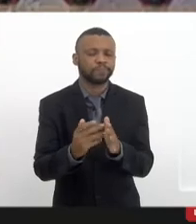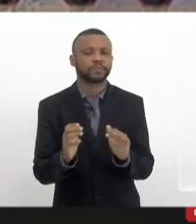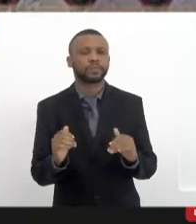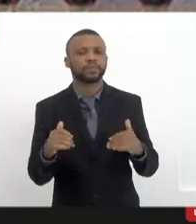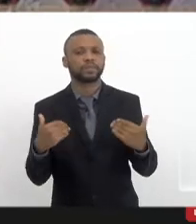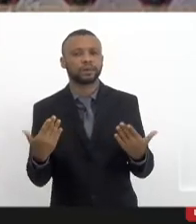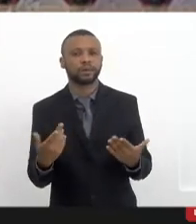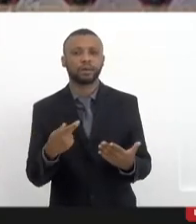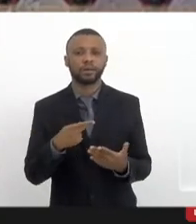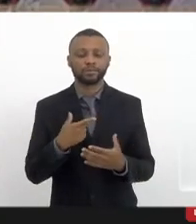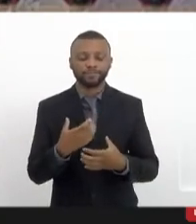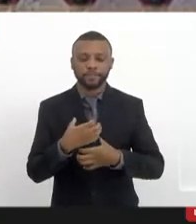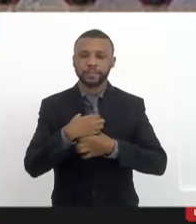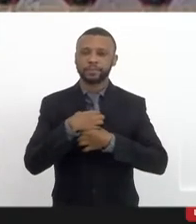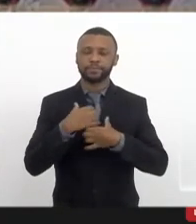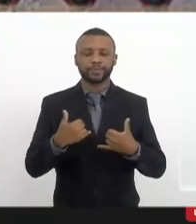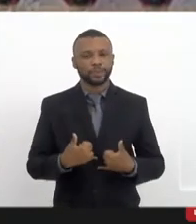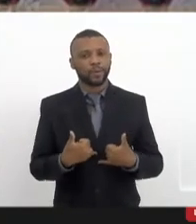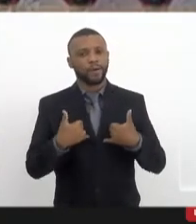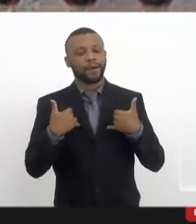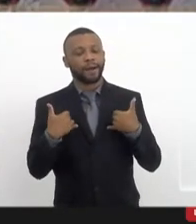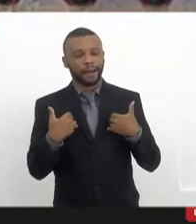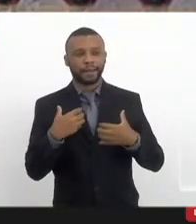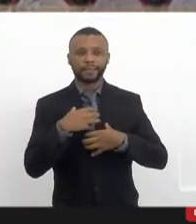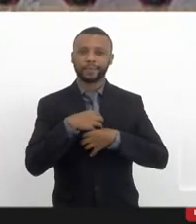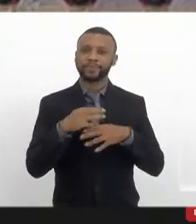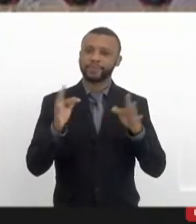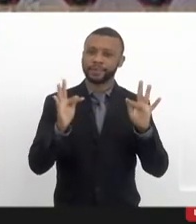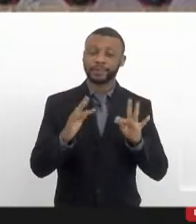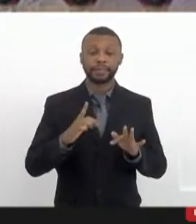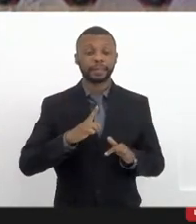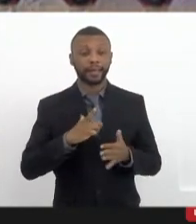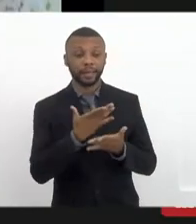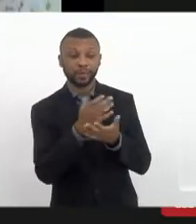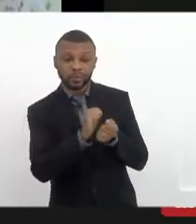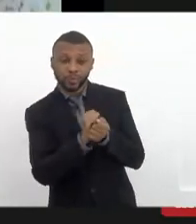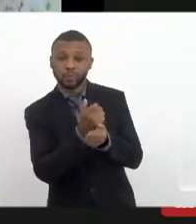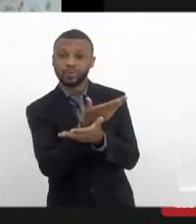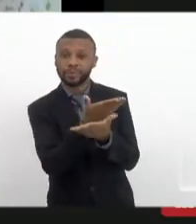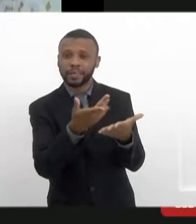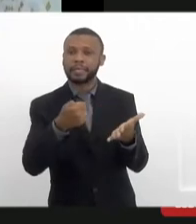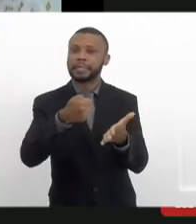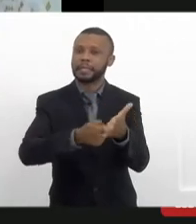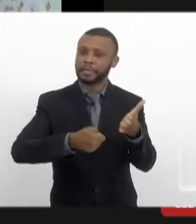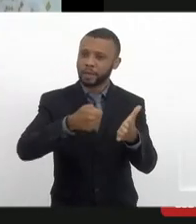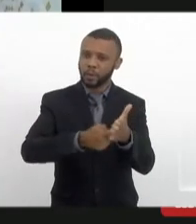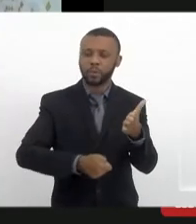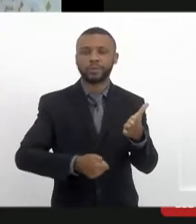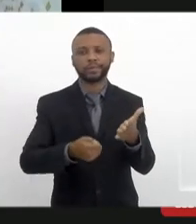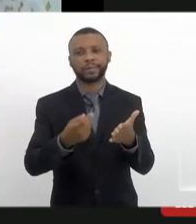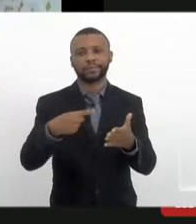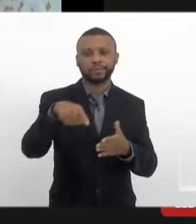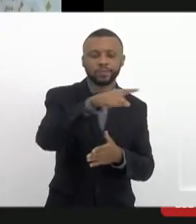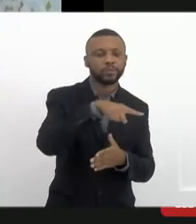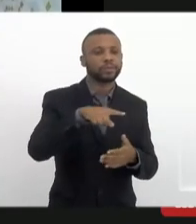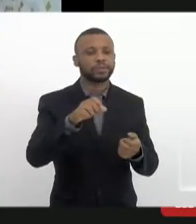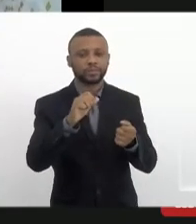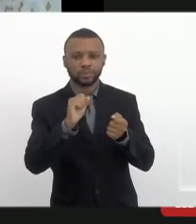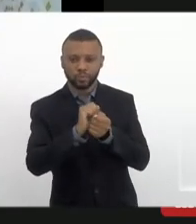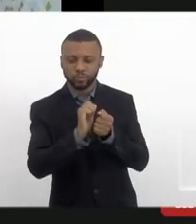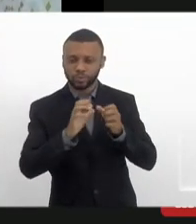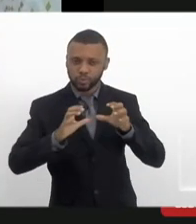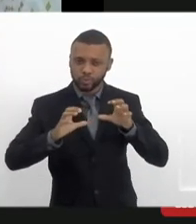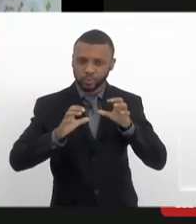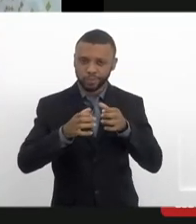me sinto muito contemplada em ter parlamentares como vocês também nessa luta conjunta. E